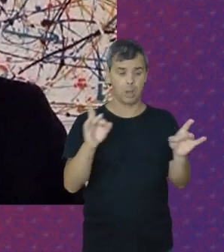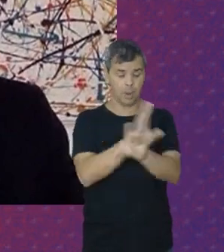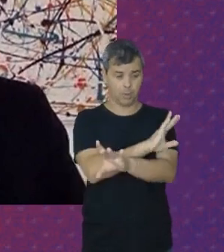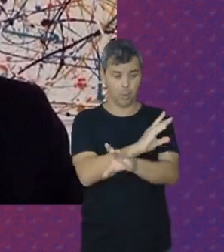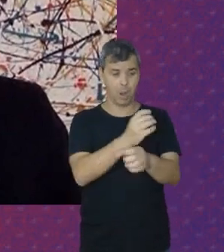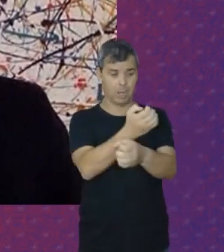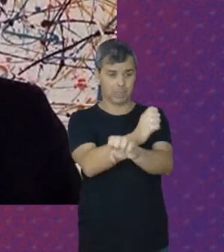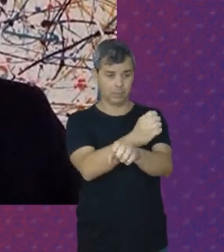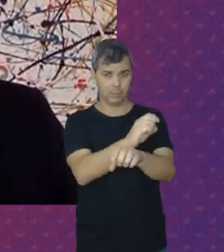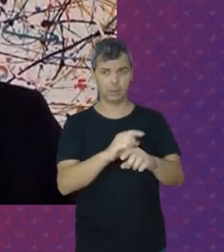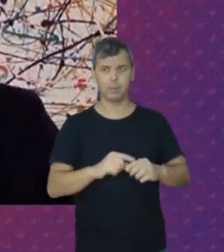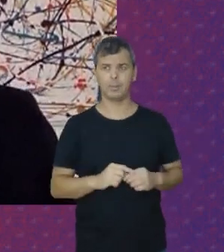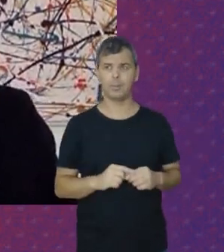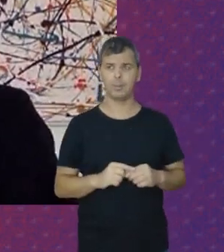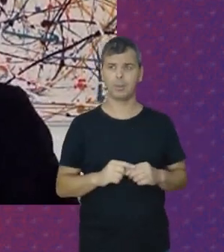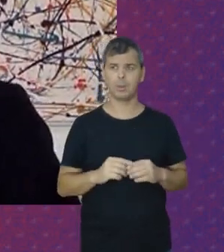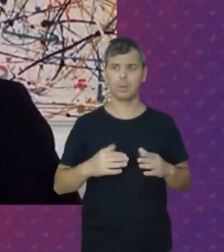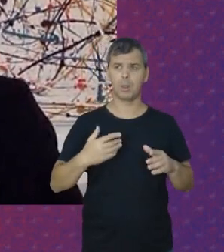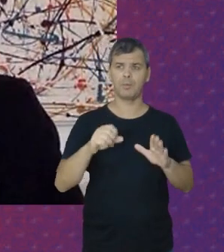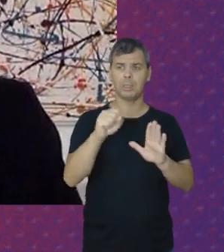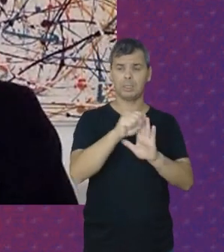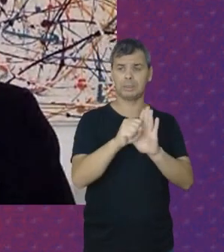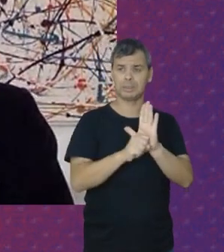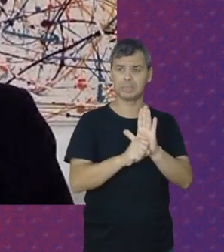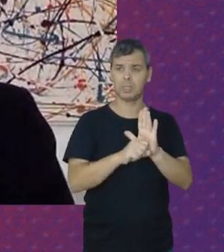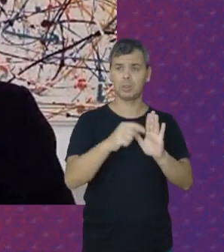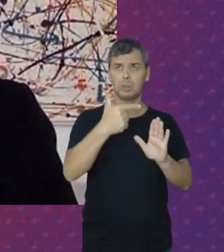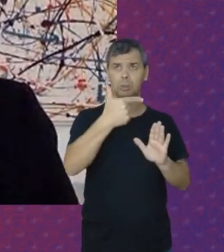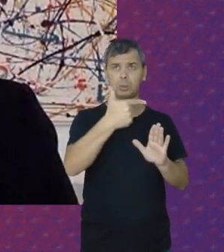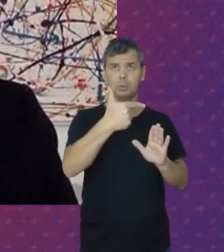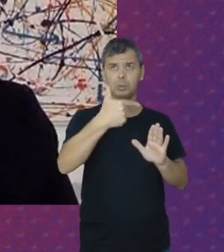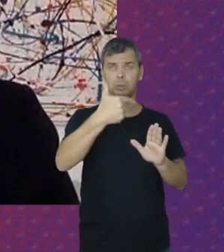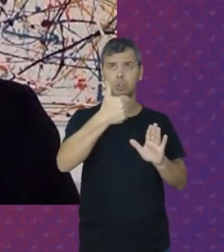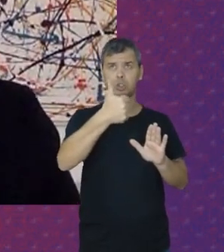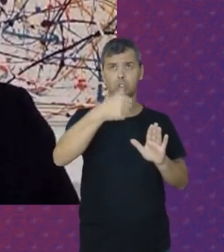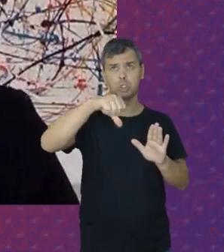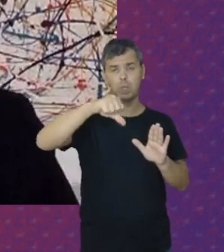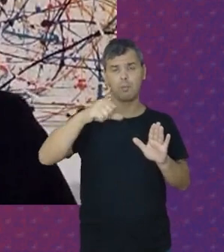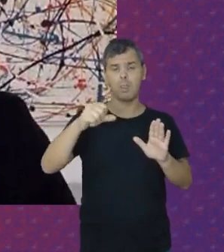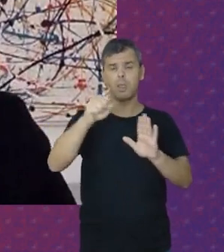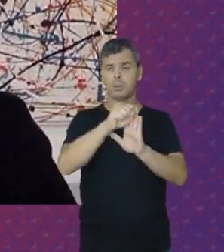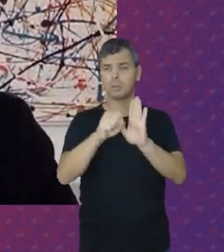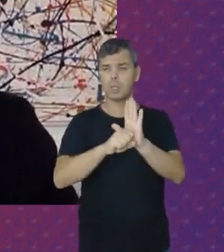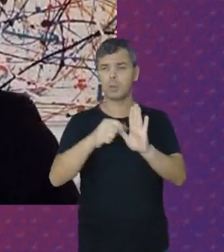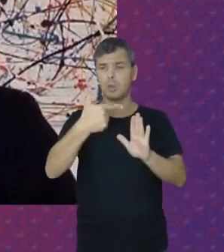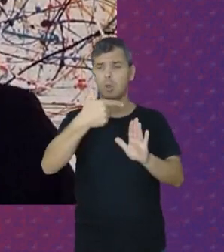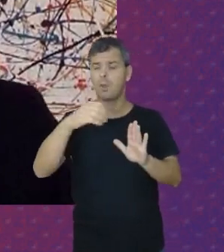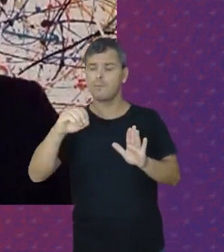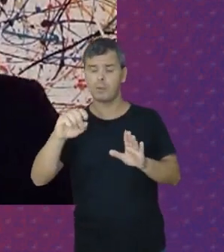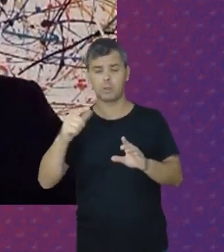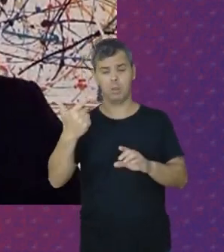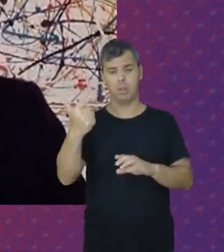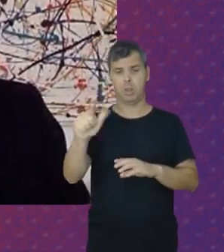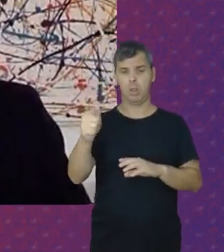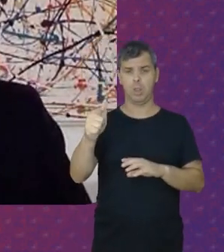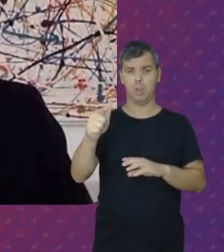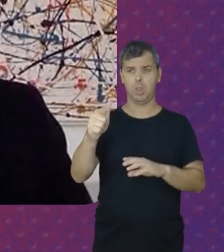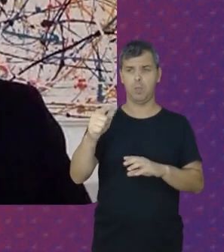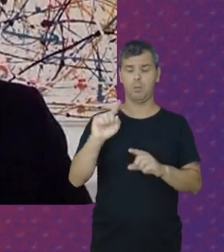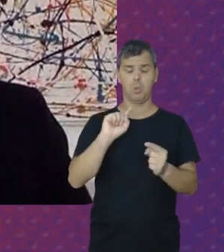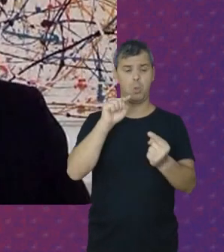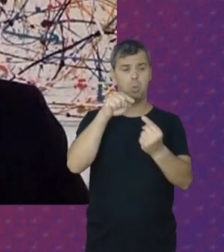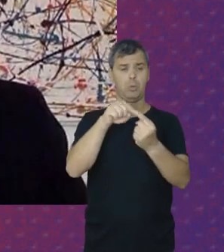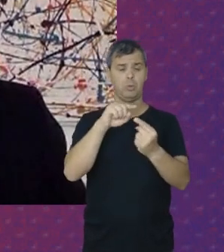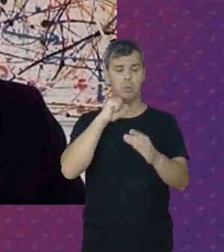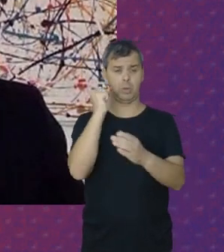Portanto Na virada Do século XIX Para o século XX E não tinham Por objetivo